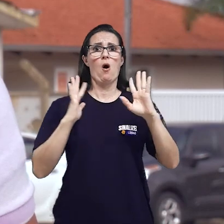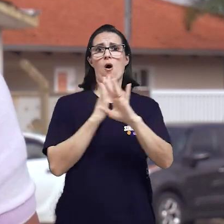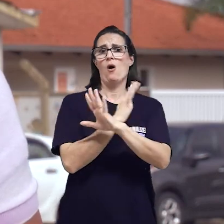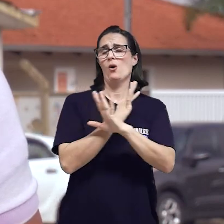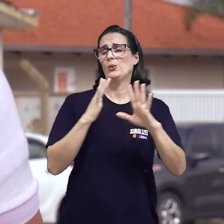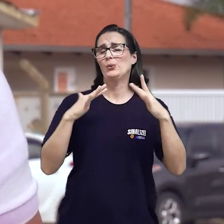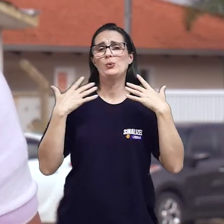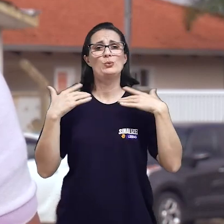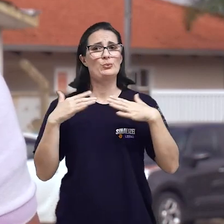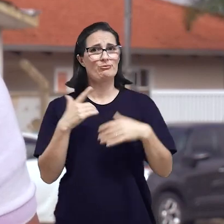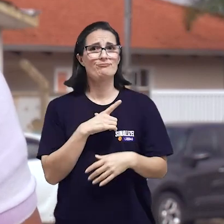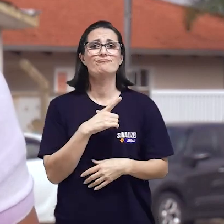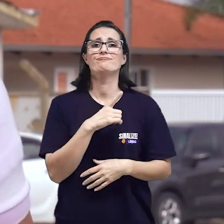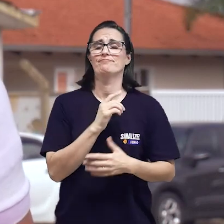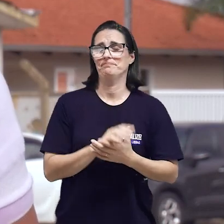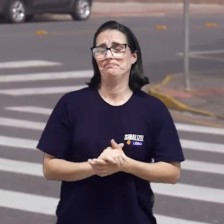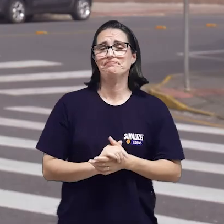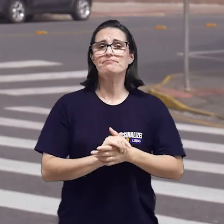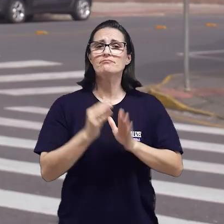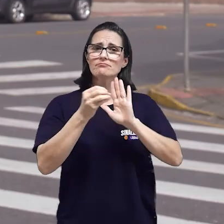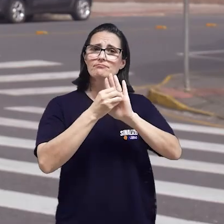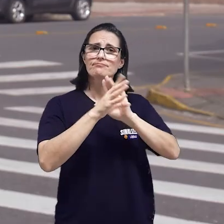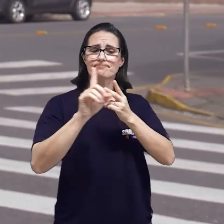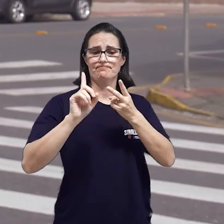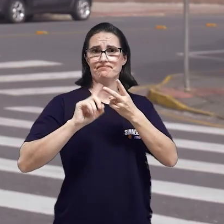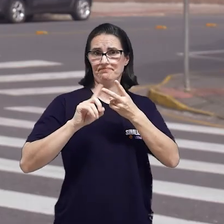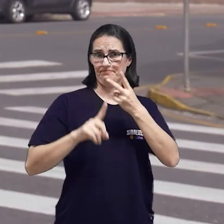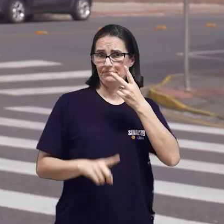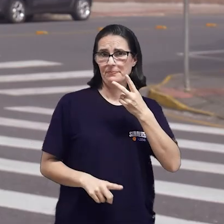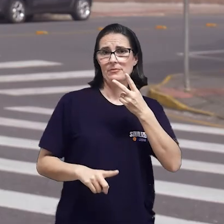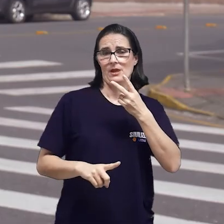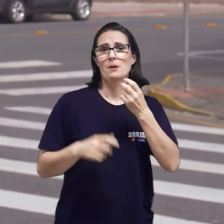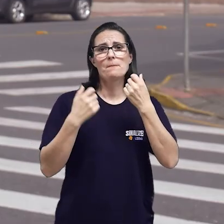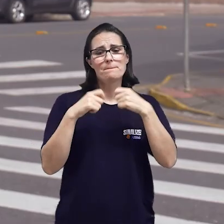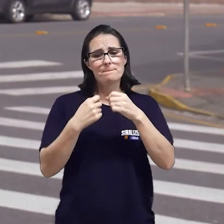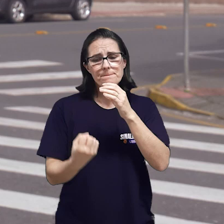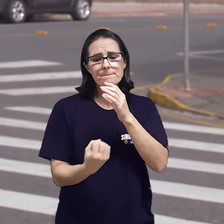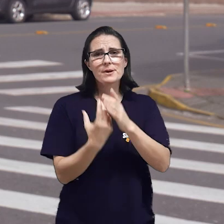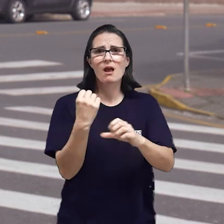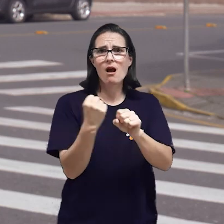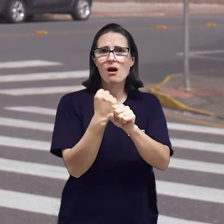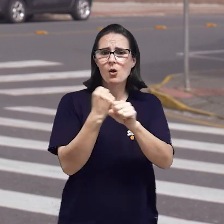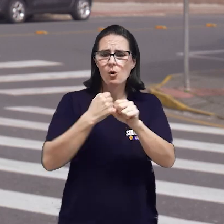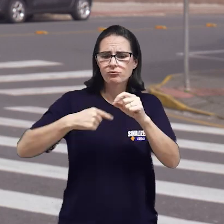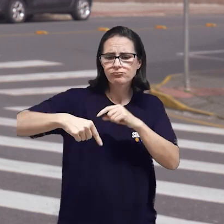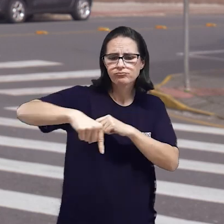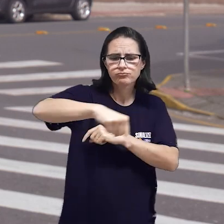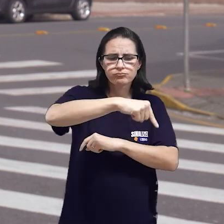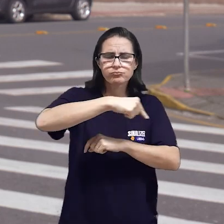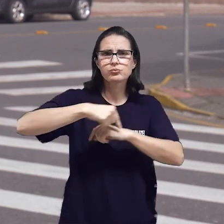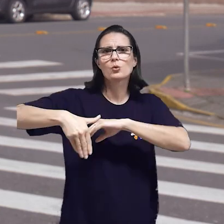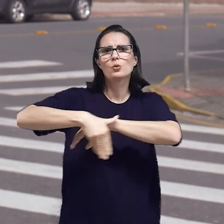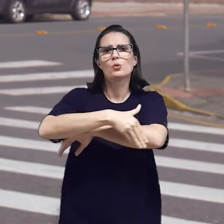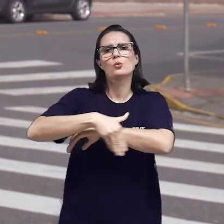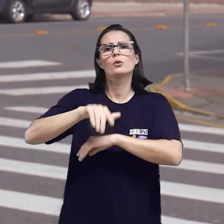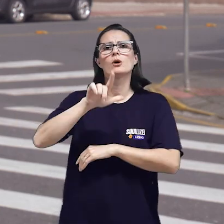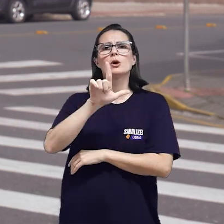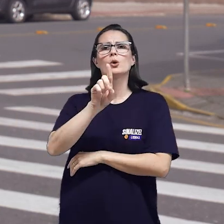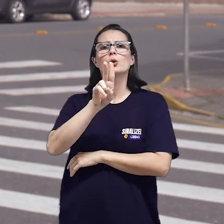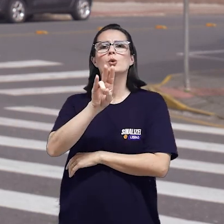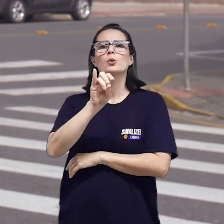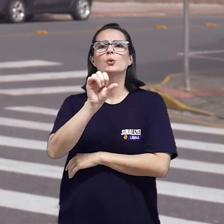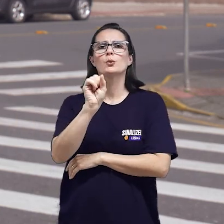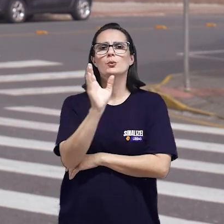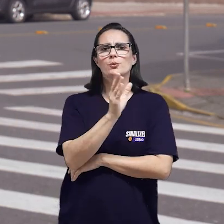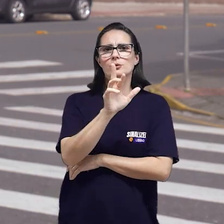de veículos e pedestres na área. Já a segunda indicação refere-se à instalação de mini-rotatórias na rua Luiz